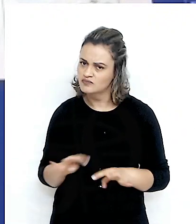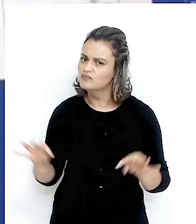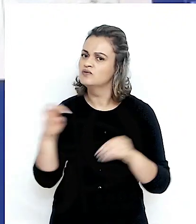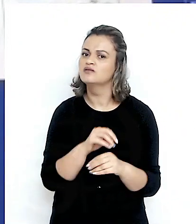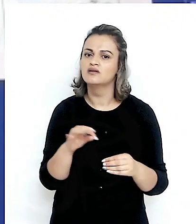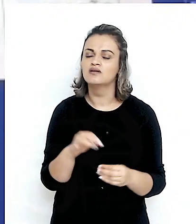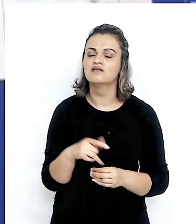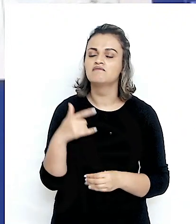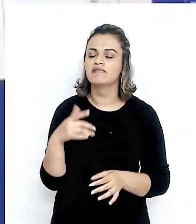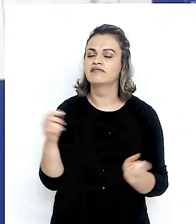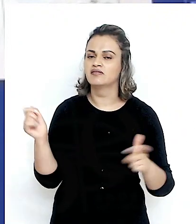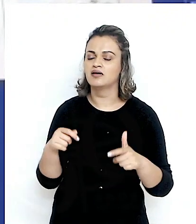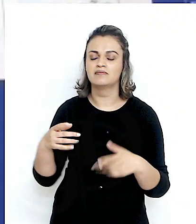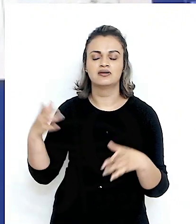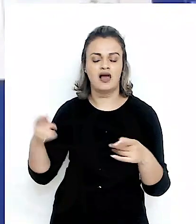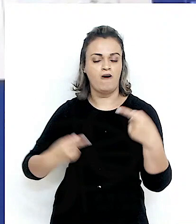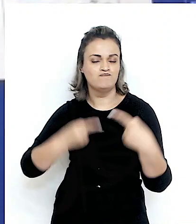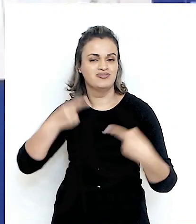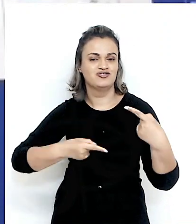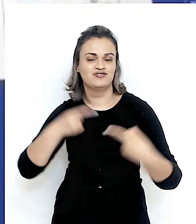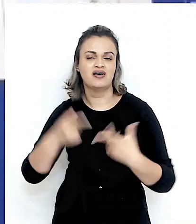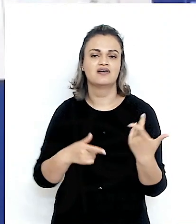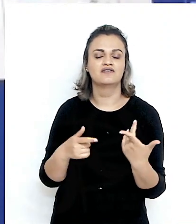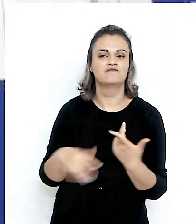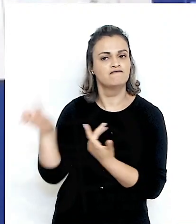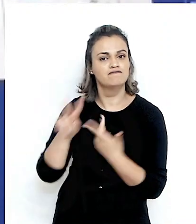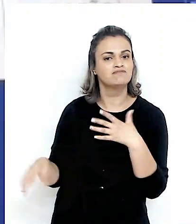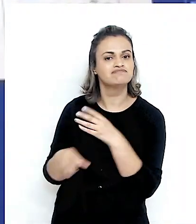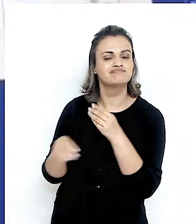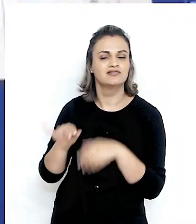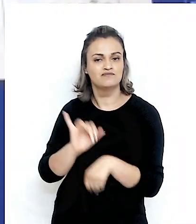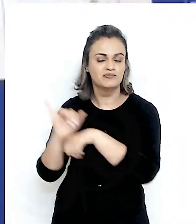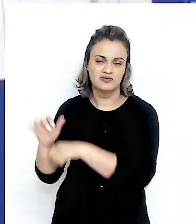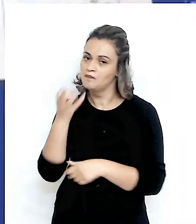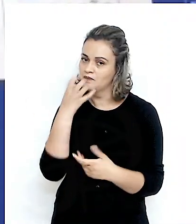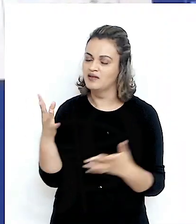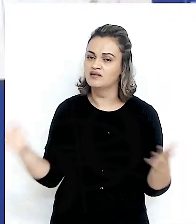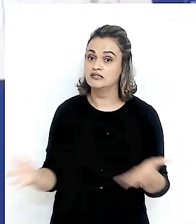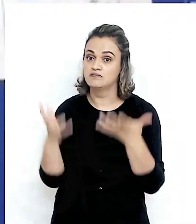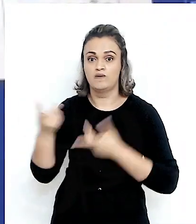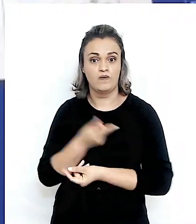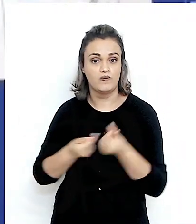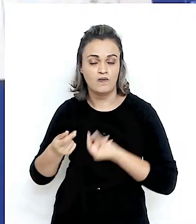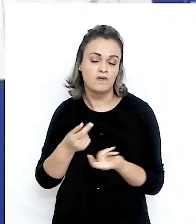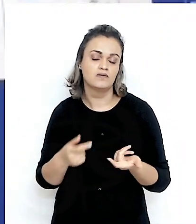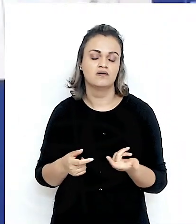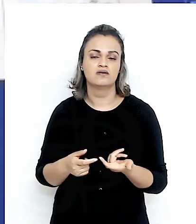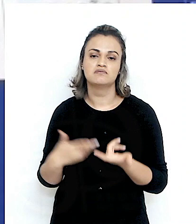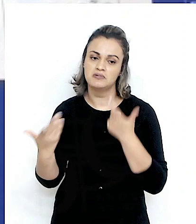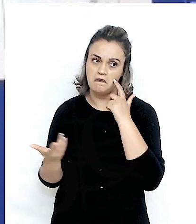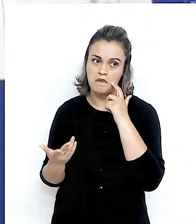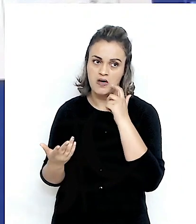ajuda a criar competitividade, agregação de valor às exportações, incentivo ao crescimento econômico, né, então